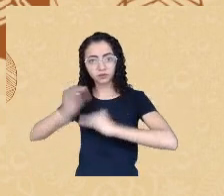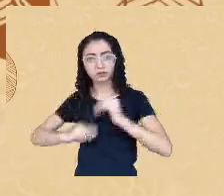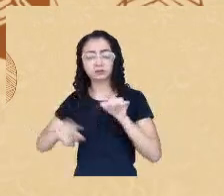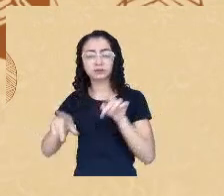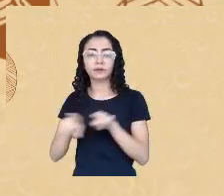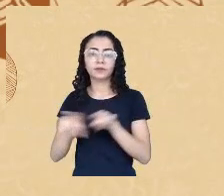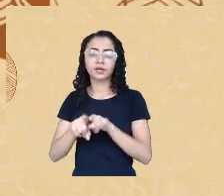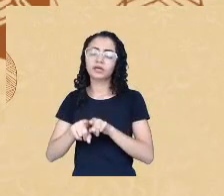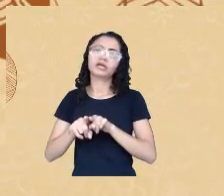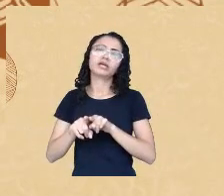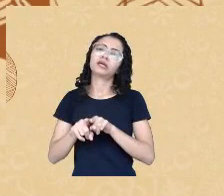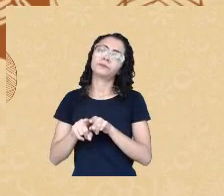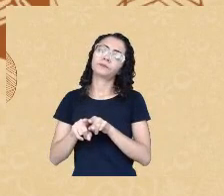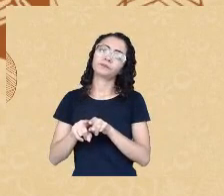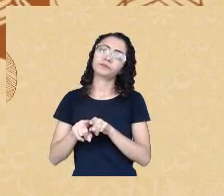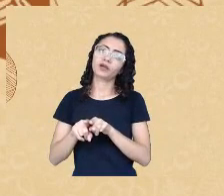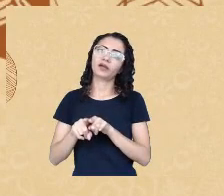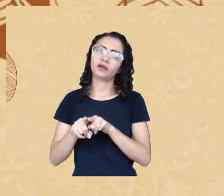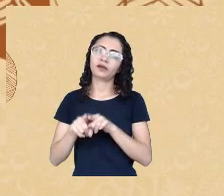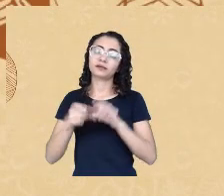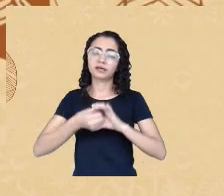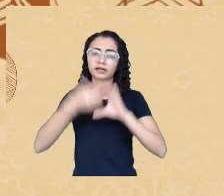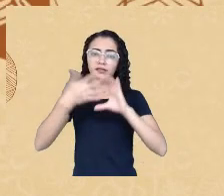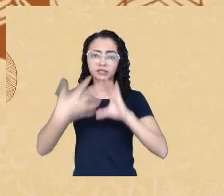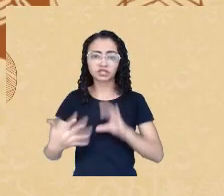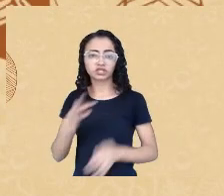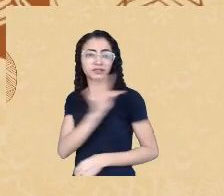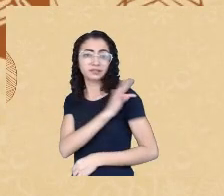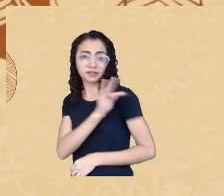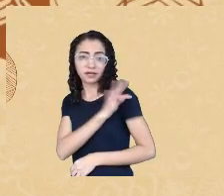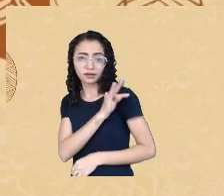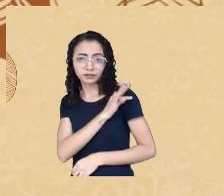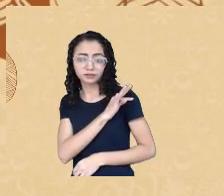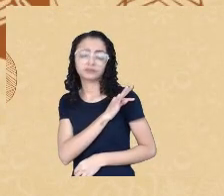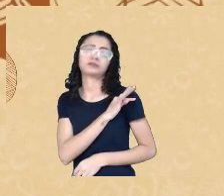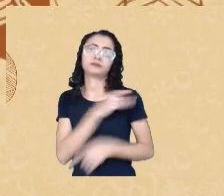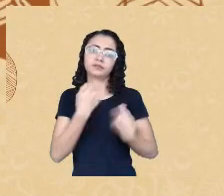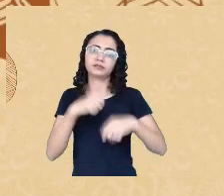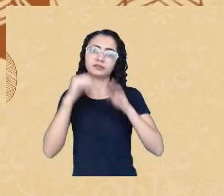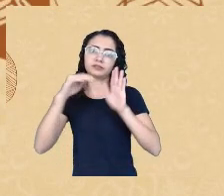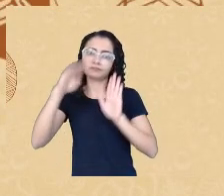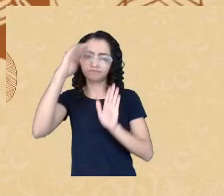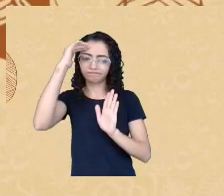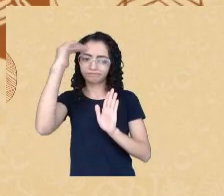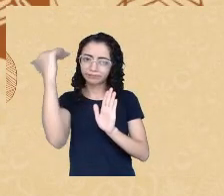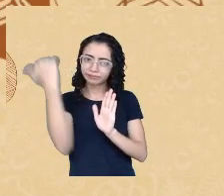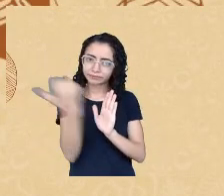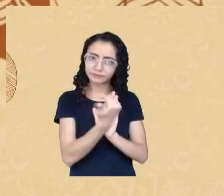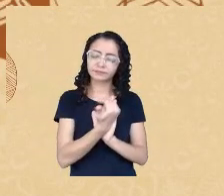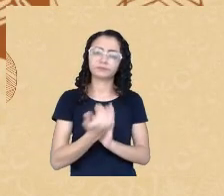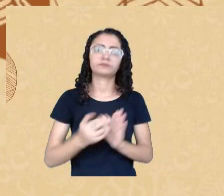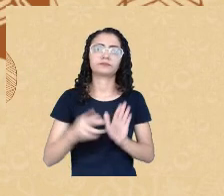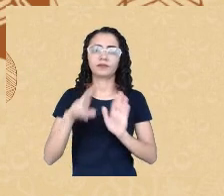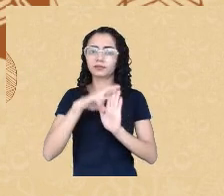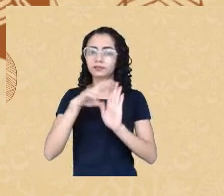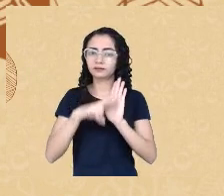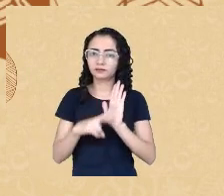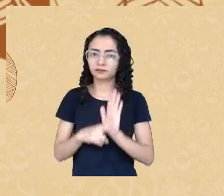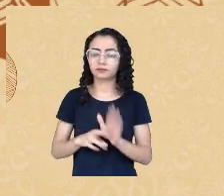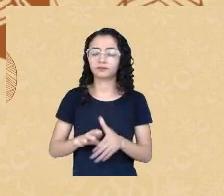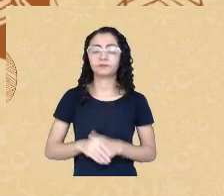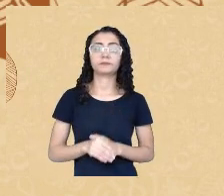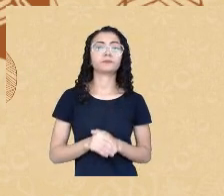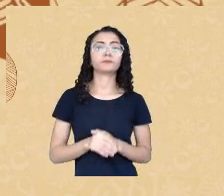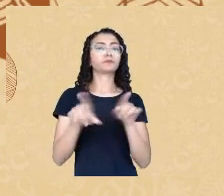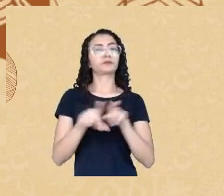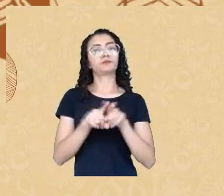definidos nessa resolução. Outro aspecto bastante importante, também já fruto do que estava embasado na A de 2012,